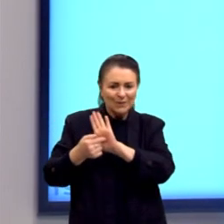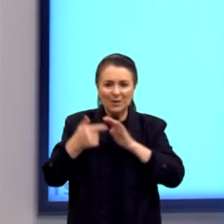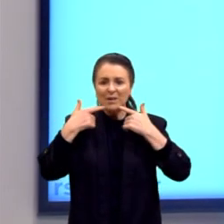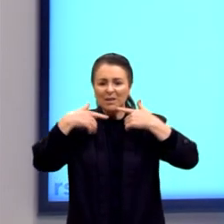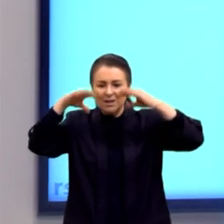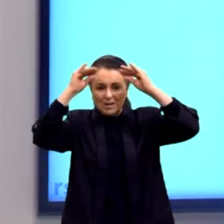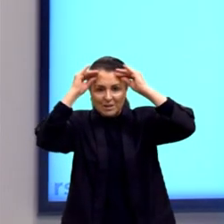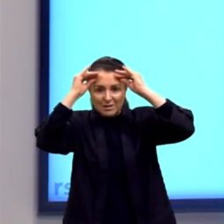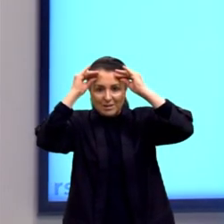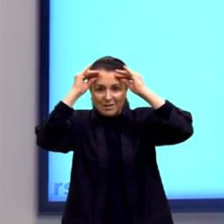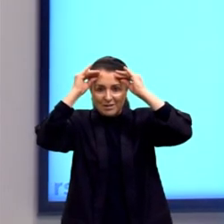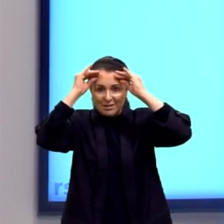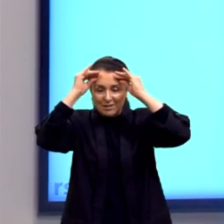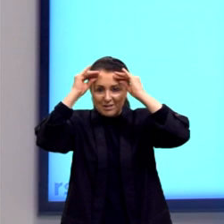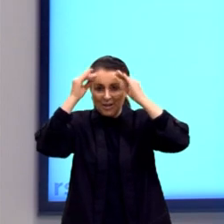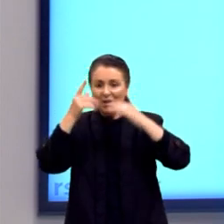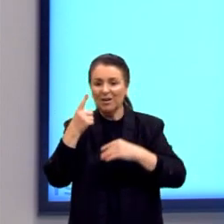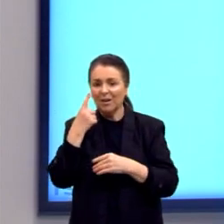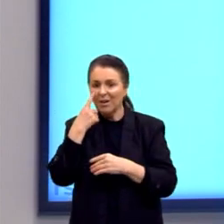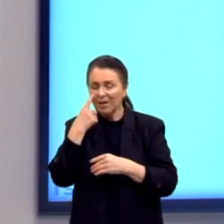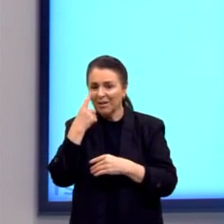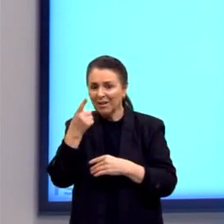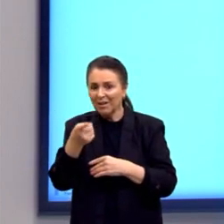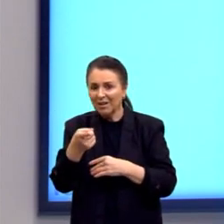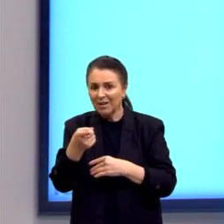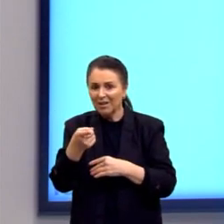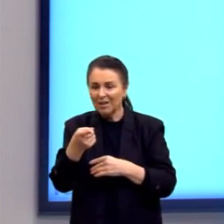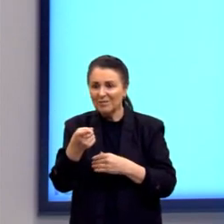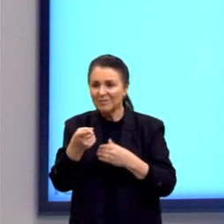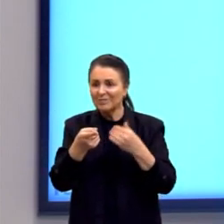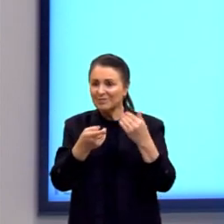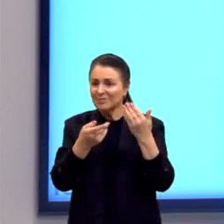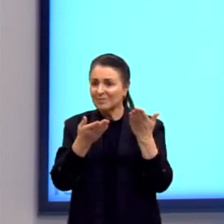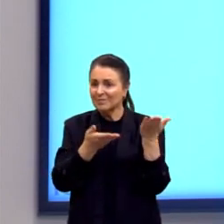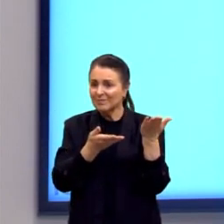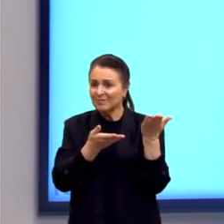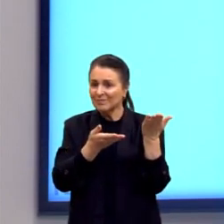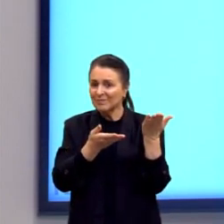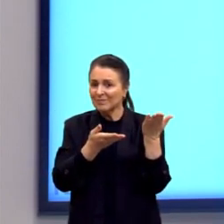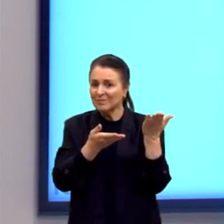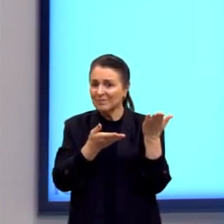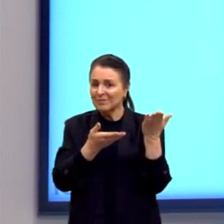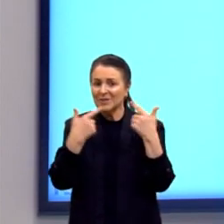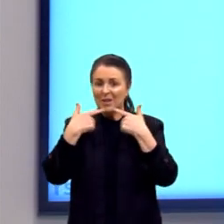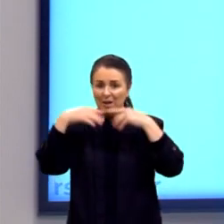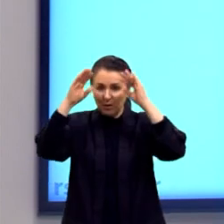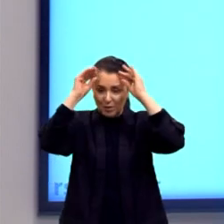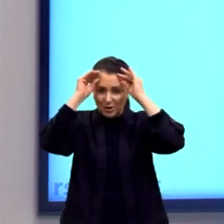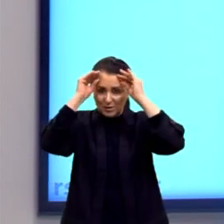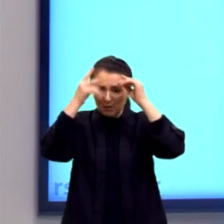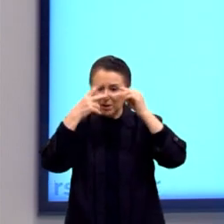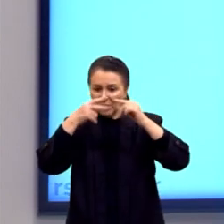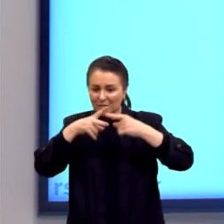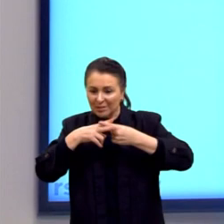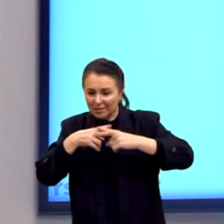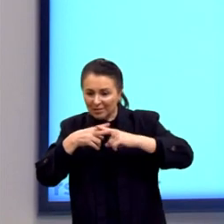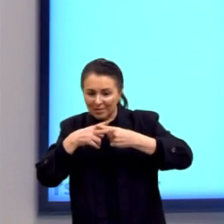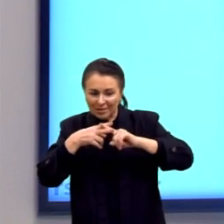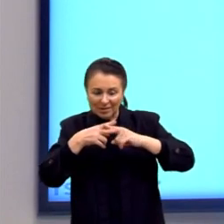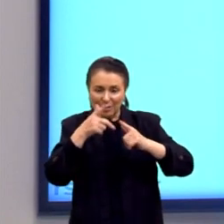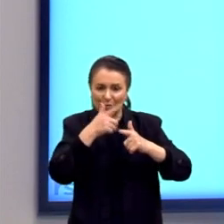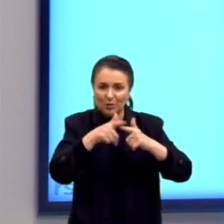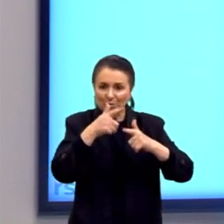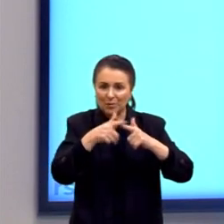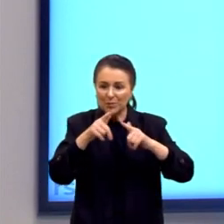na questão da linguagem. Então, a linguagem não é a captura da realidade, é a linguagem como uma caixa de ferramenta. e os problemas